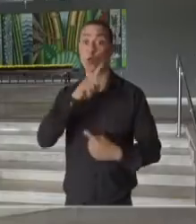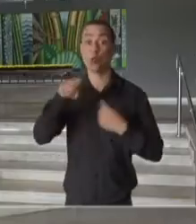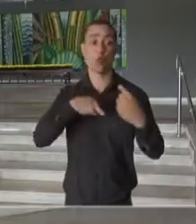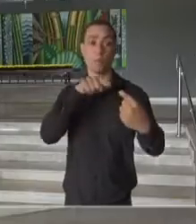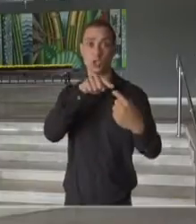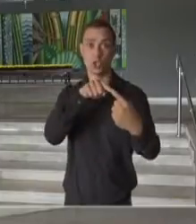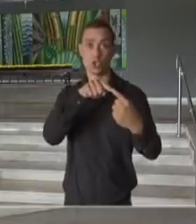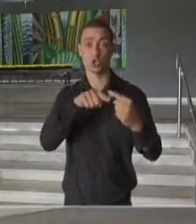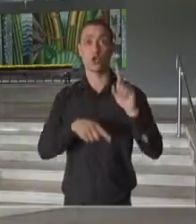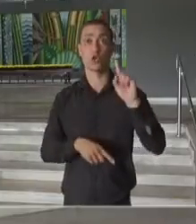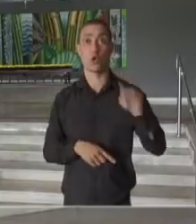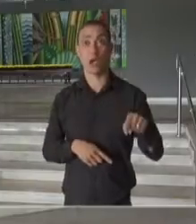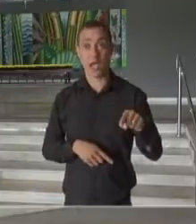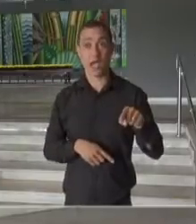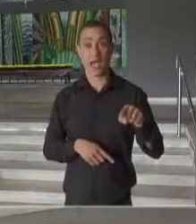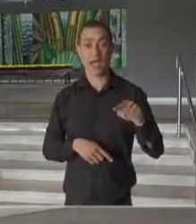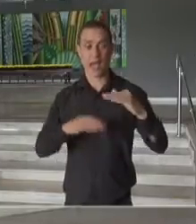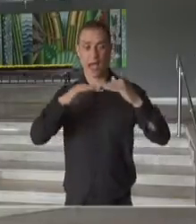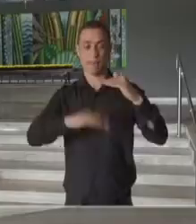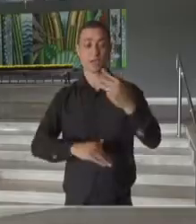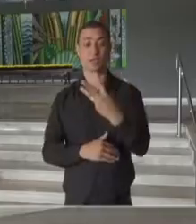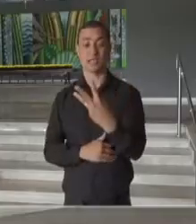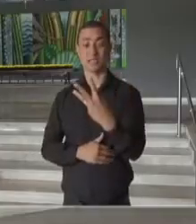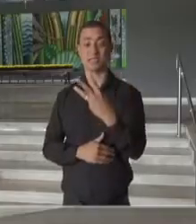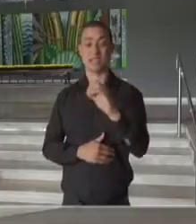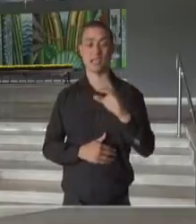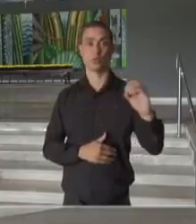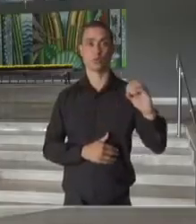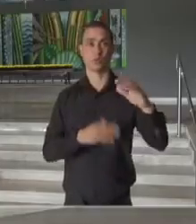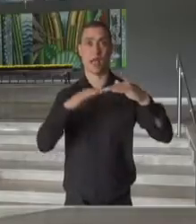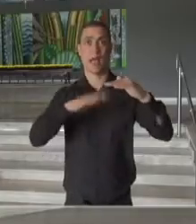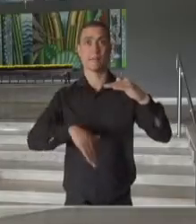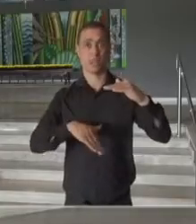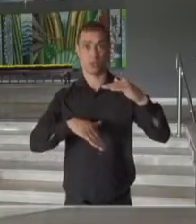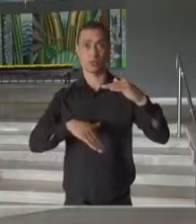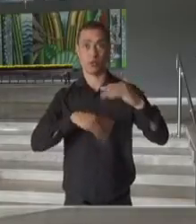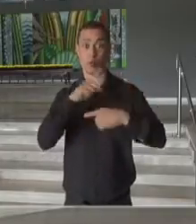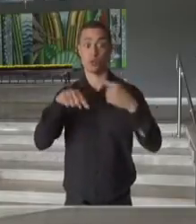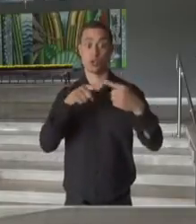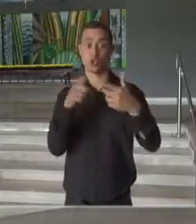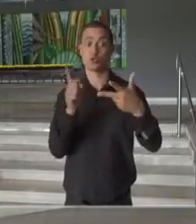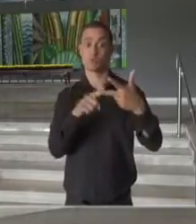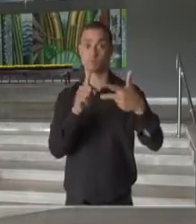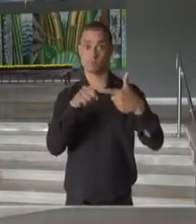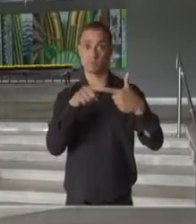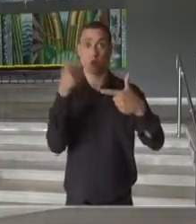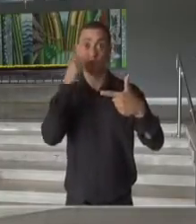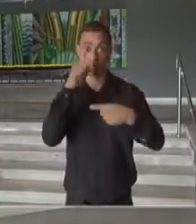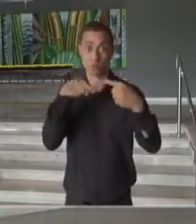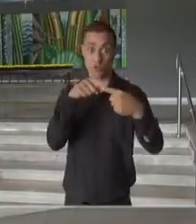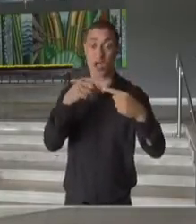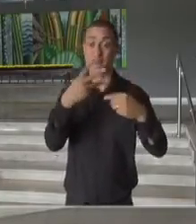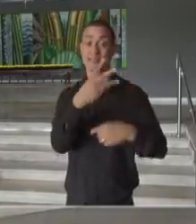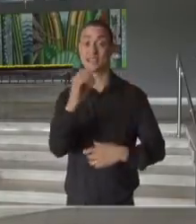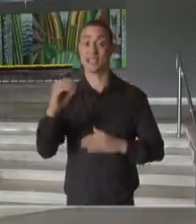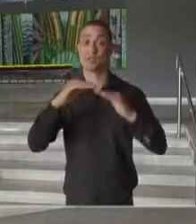indicador ficarmos abaixo de 300.000 internações de para atingir esta meta.